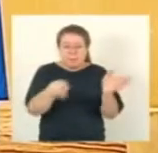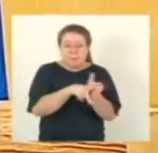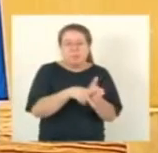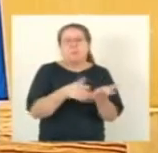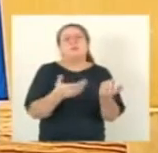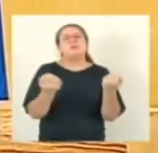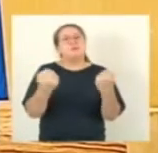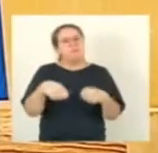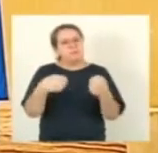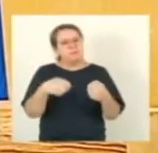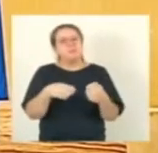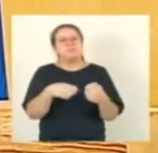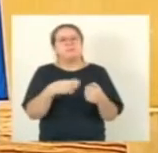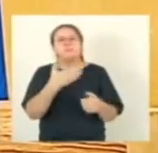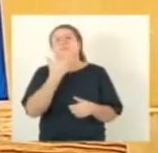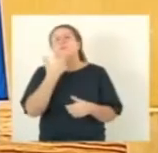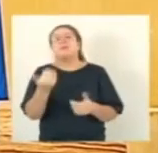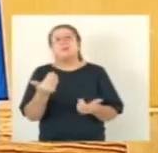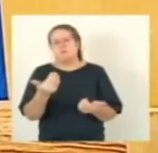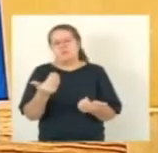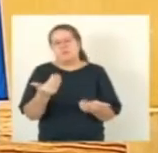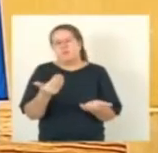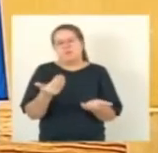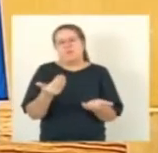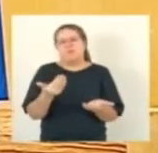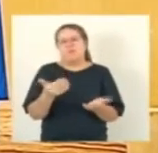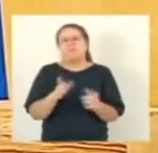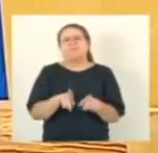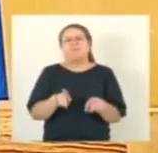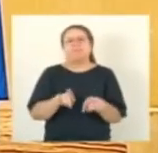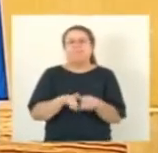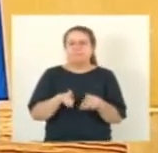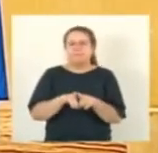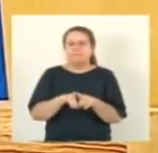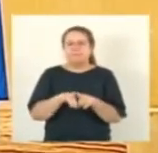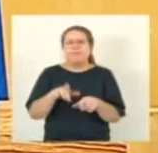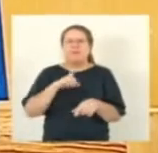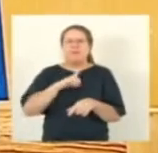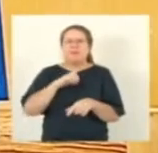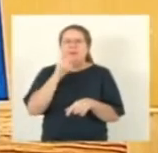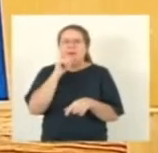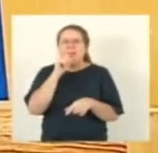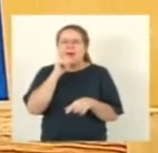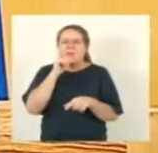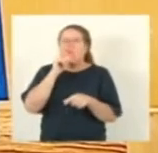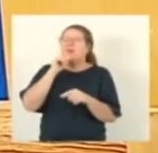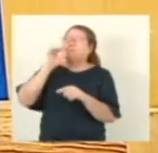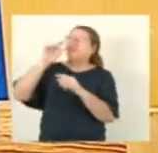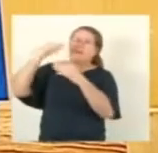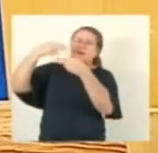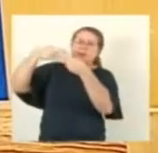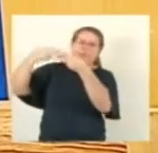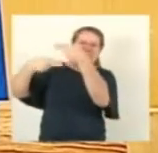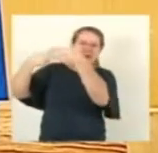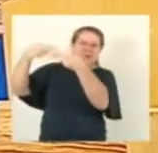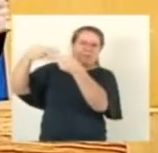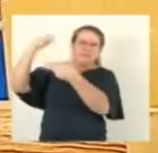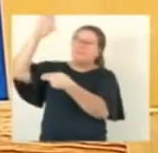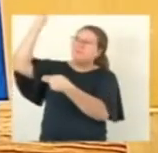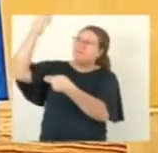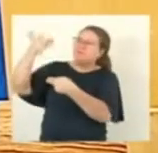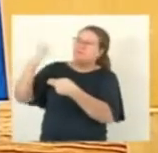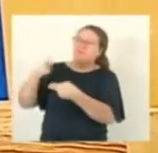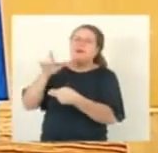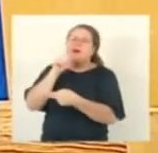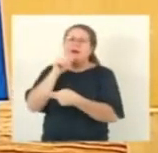continua ocupando a quadra, quer dizer, não dá para ocupar a quadra. Há infiltrações em alguns pontos daquilo que já foi construído, porque